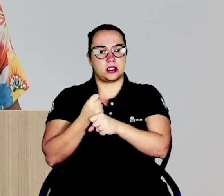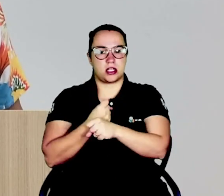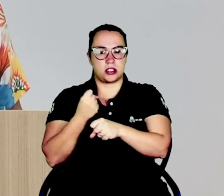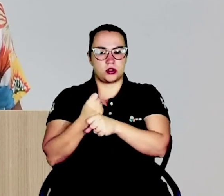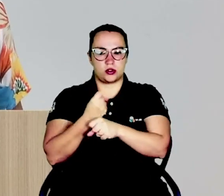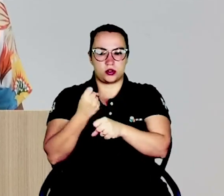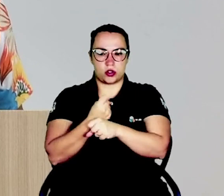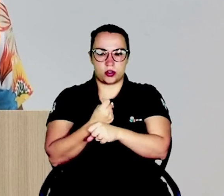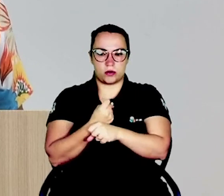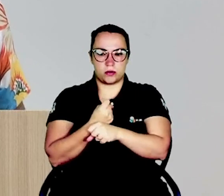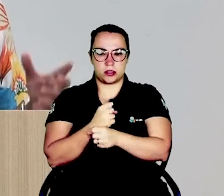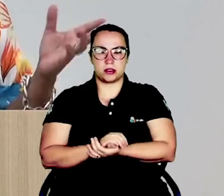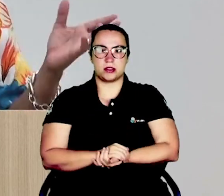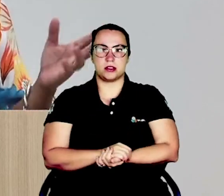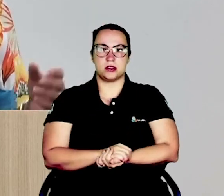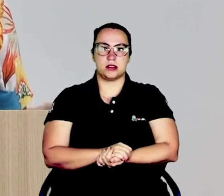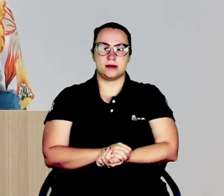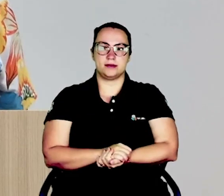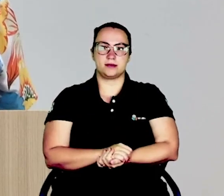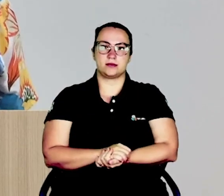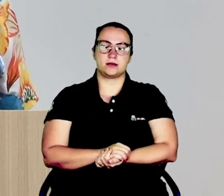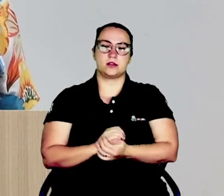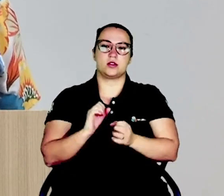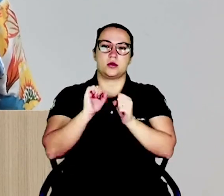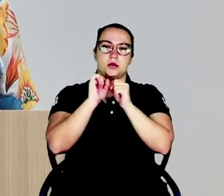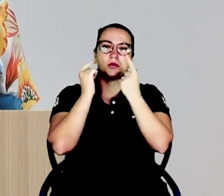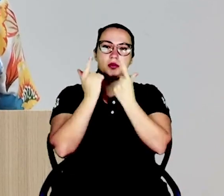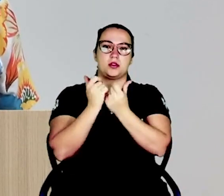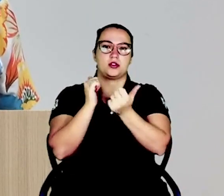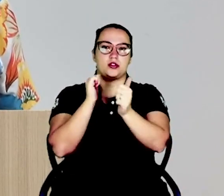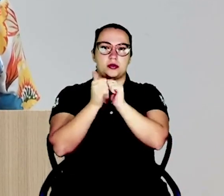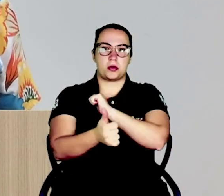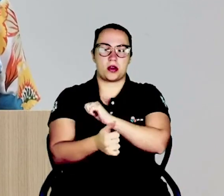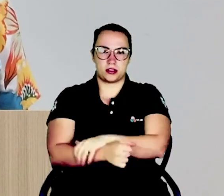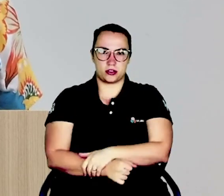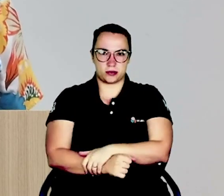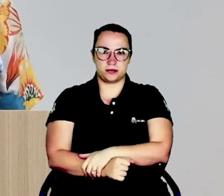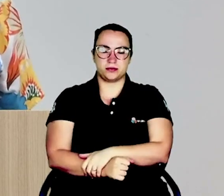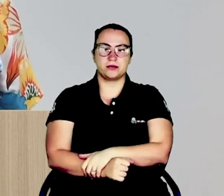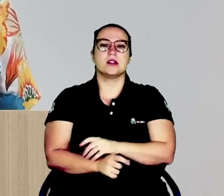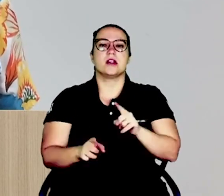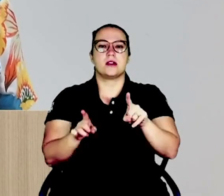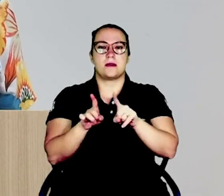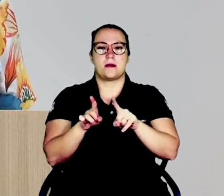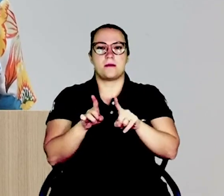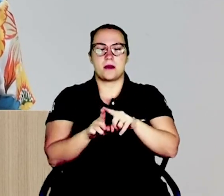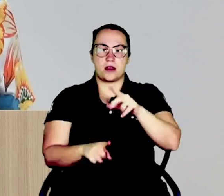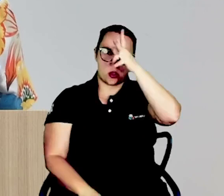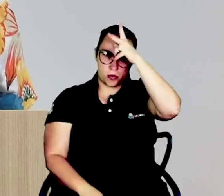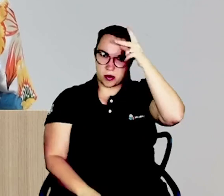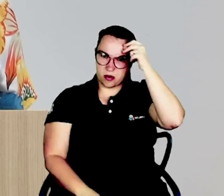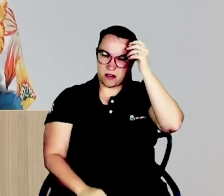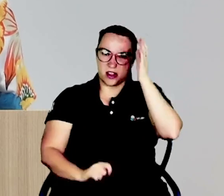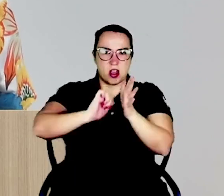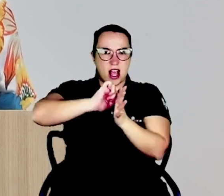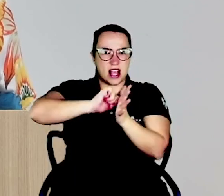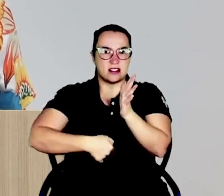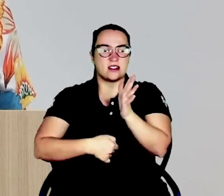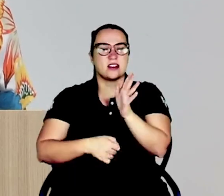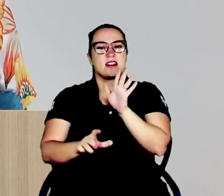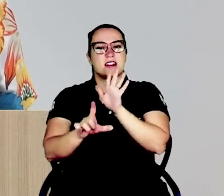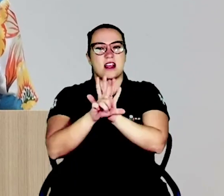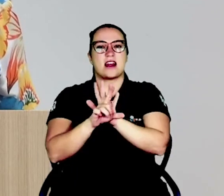ginásio de esportes. E lá também o prefeito sancionou a nossa lei do